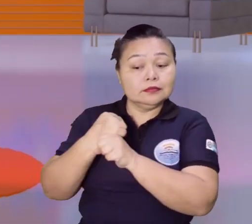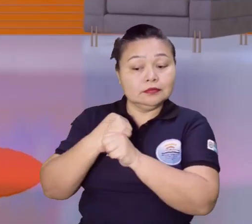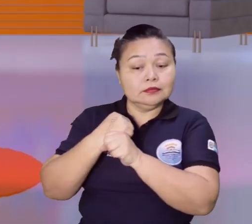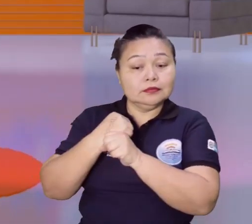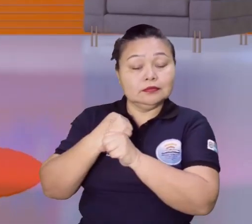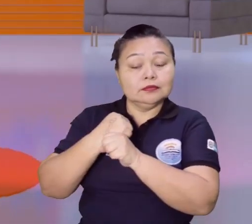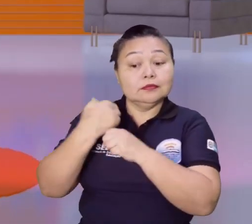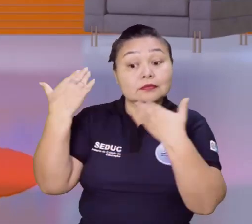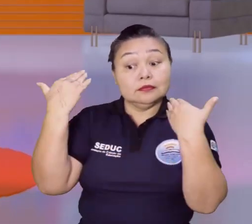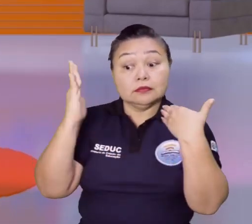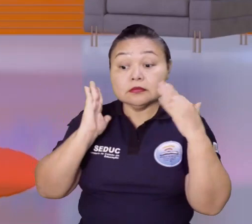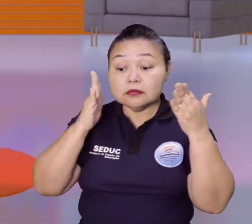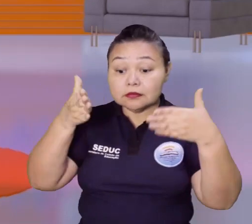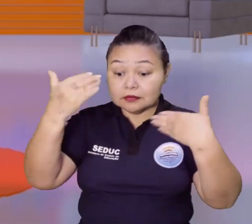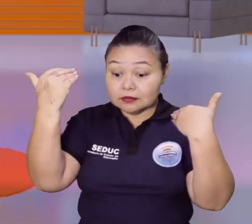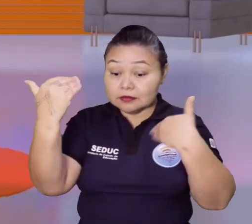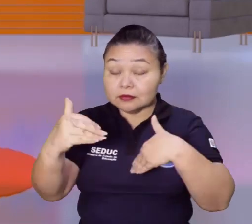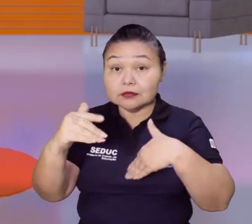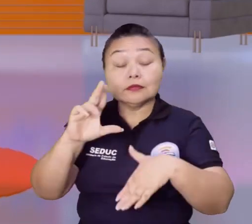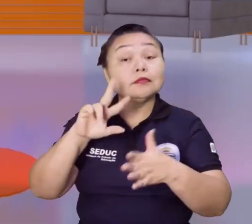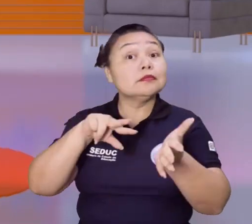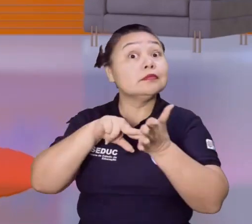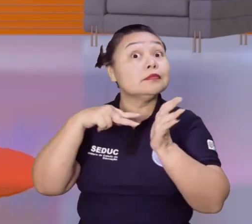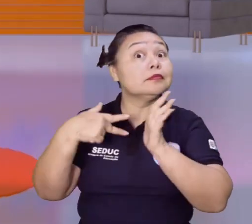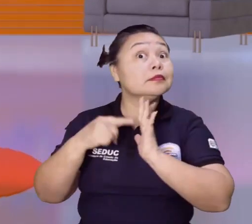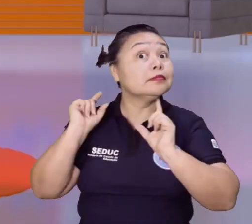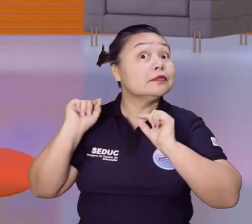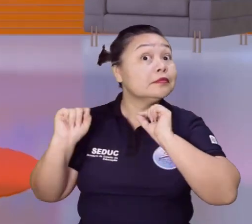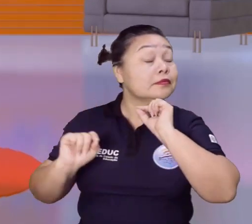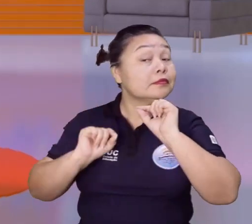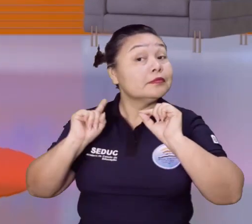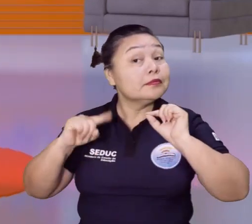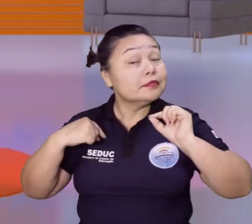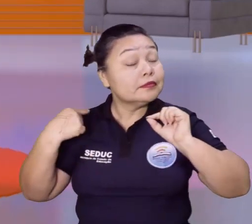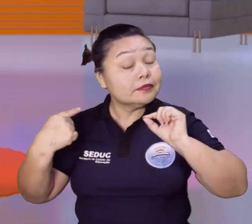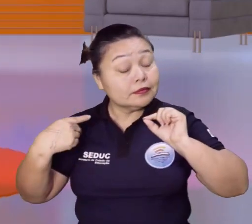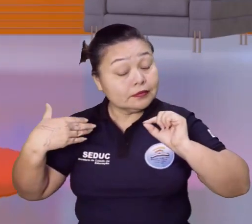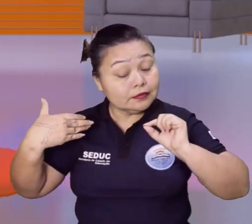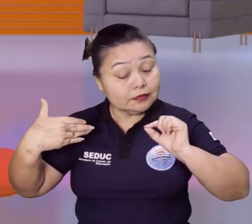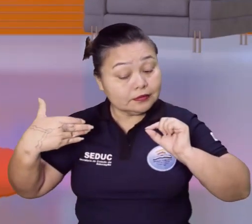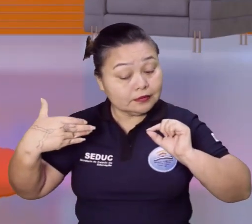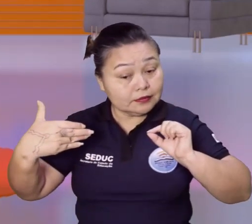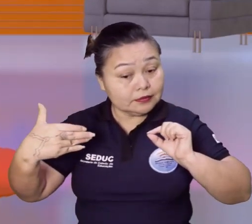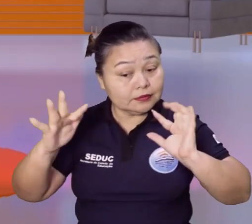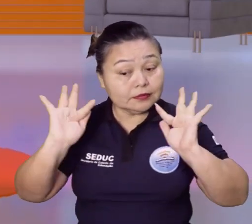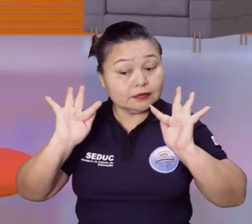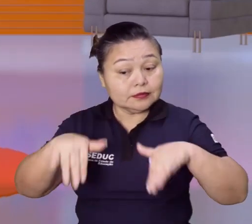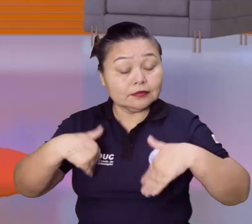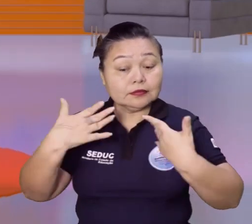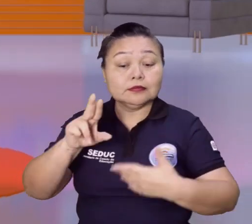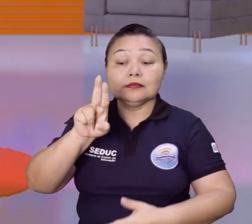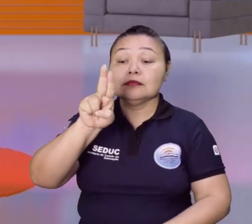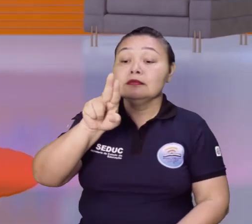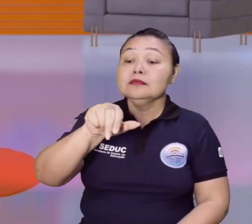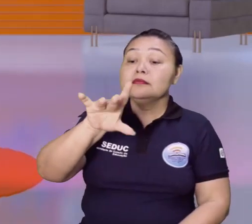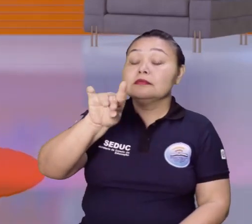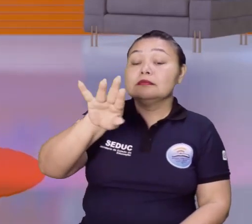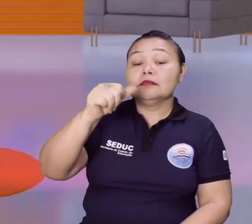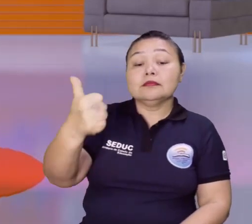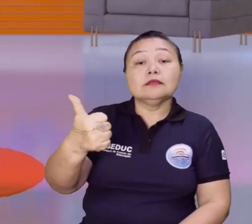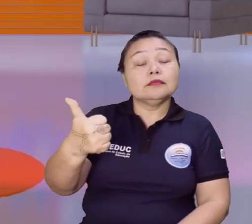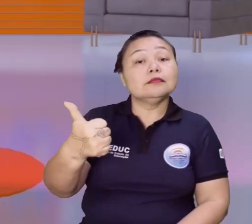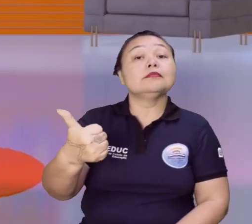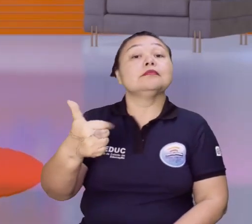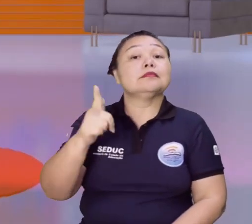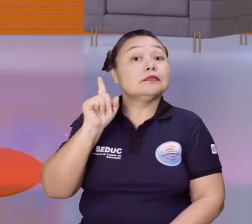de prova. Isso quer dizer o quê, gente? Que nós estamos chegando no final da unidade 1, é isso